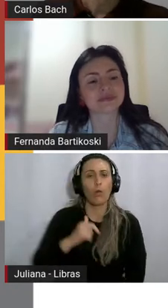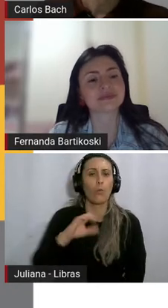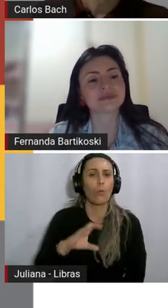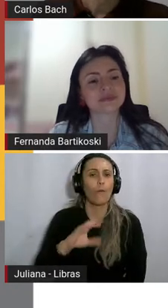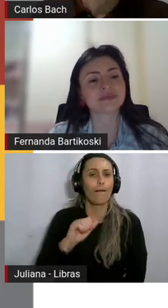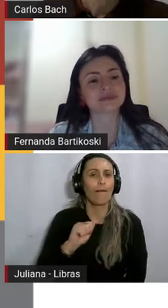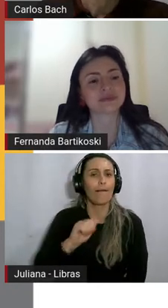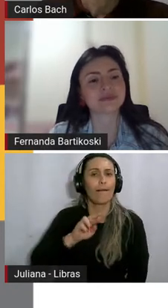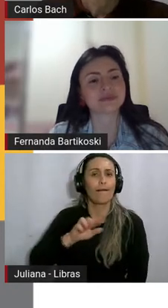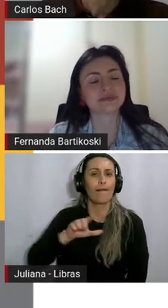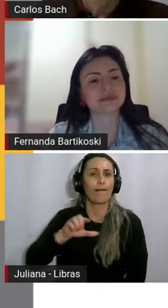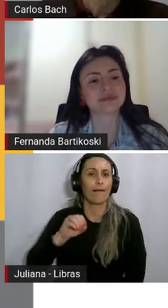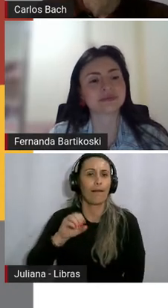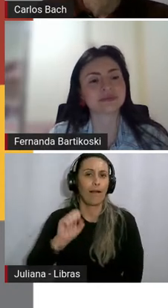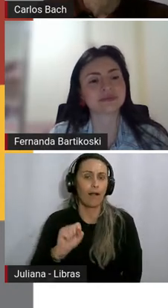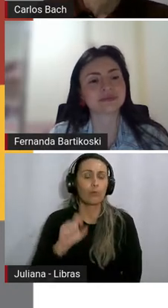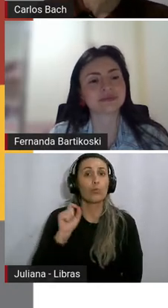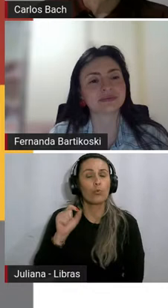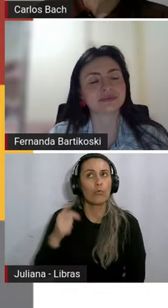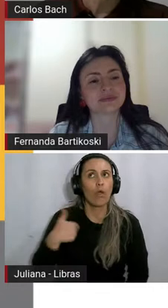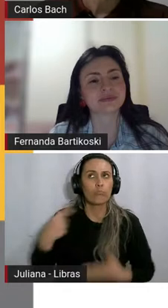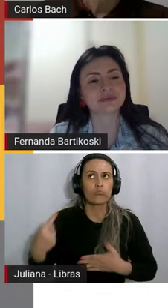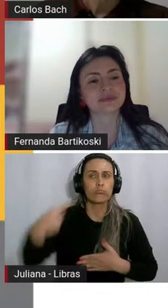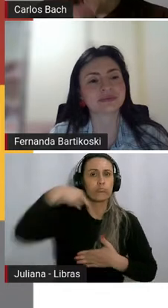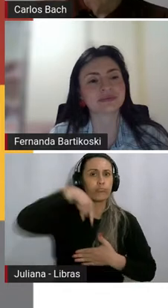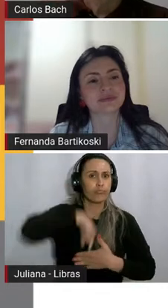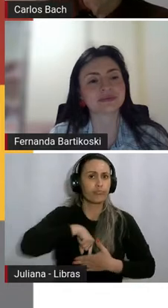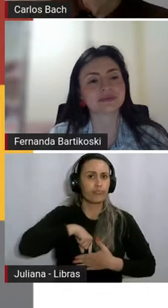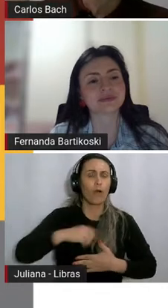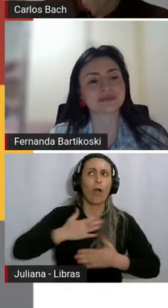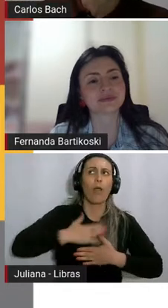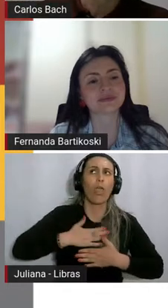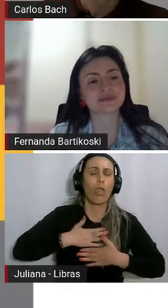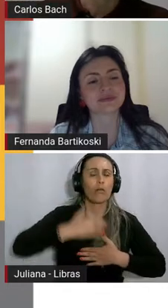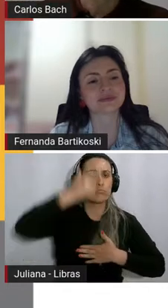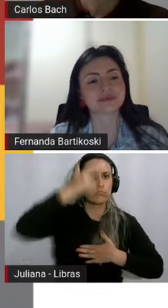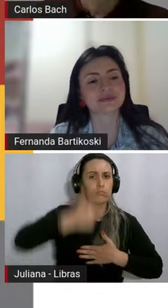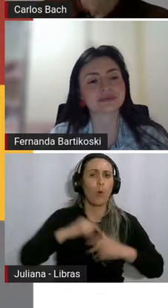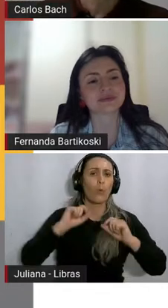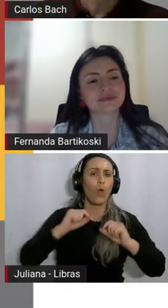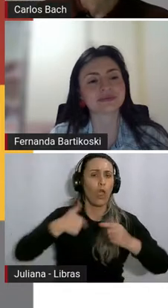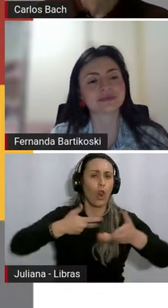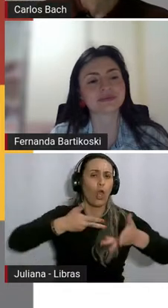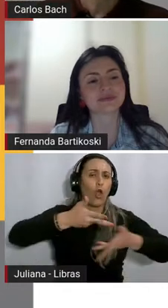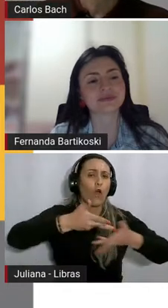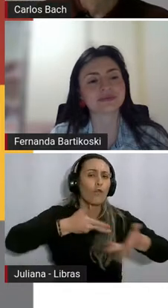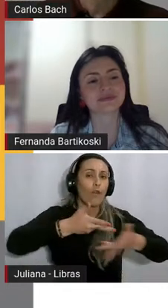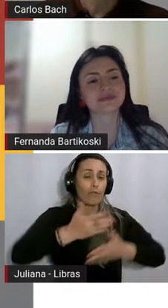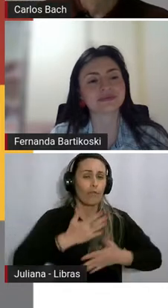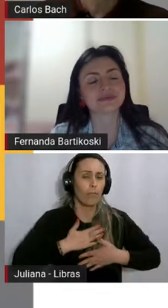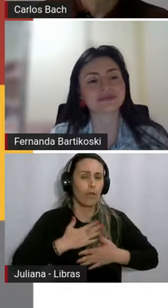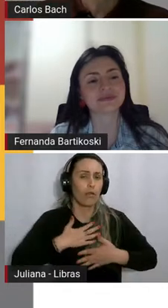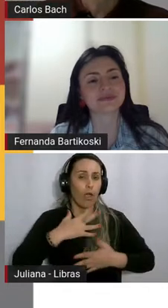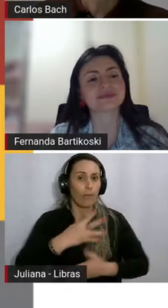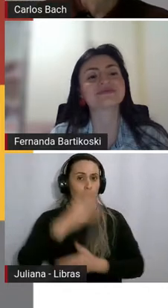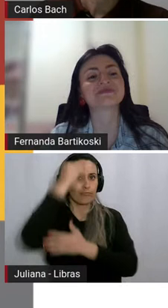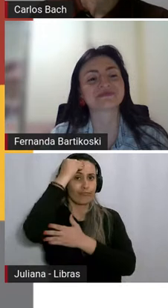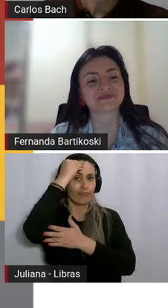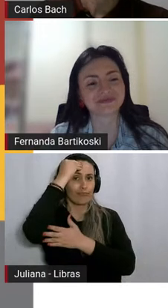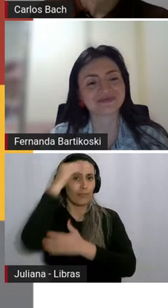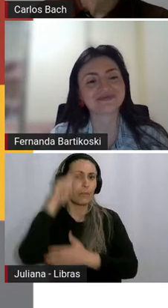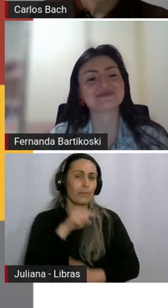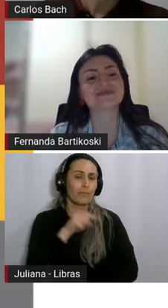cala fundo no meu subjetivo, o que ele conversa com as minhas memórias, que diz que a gente também fala, né?